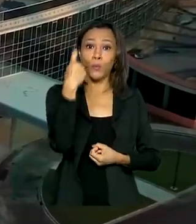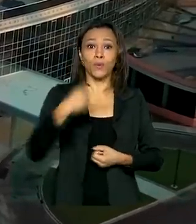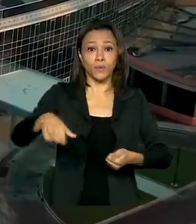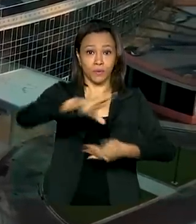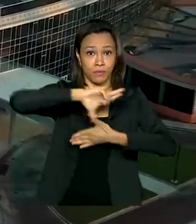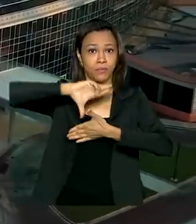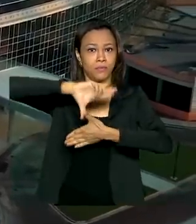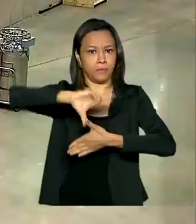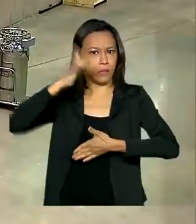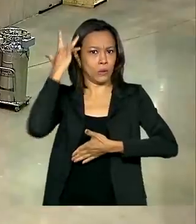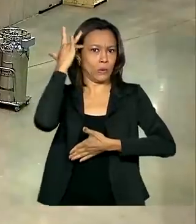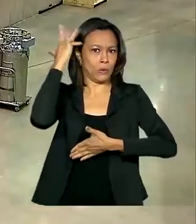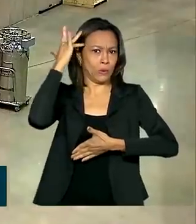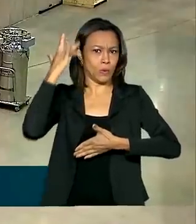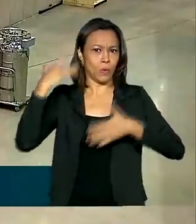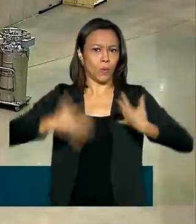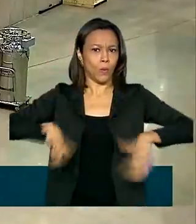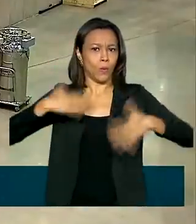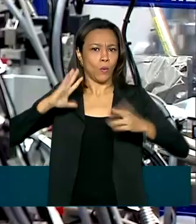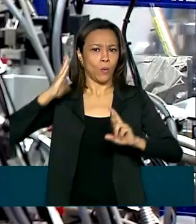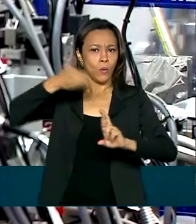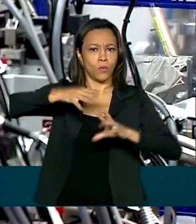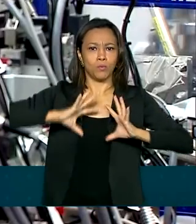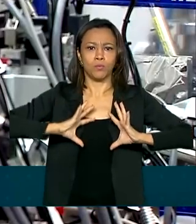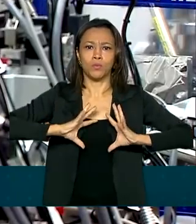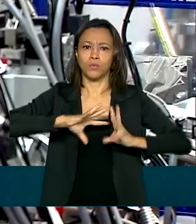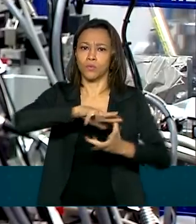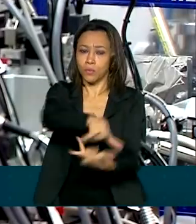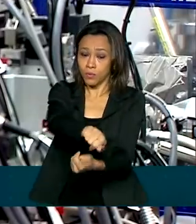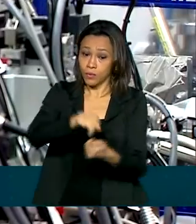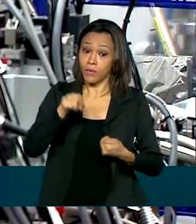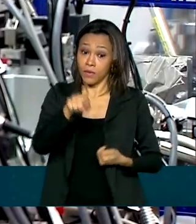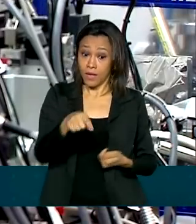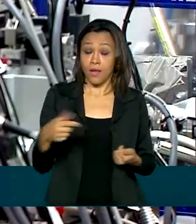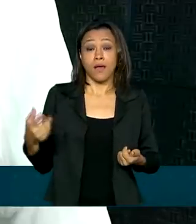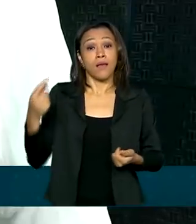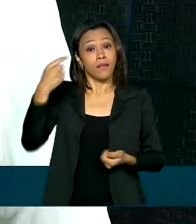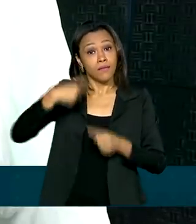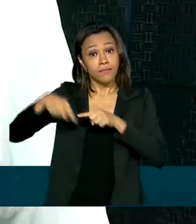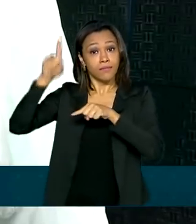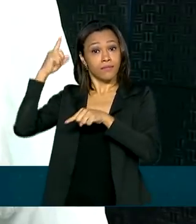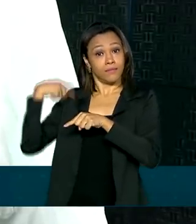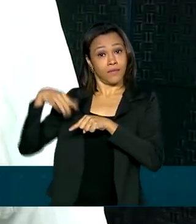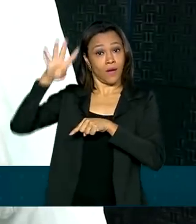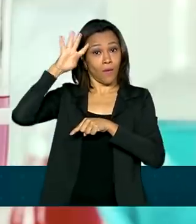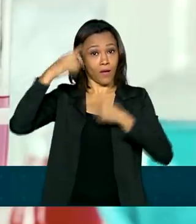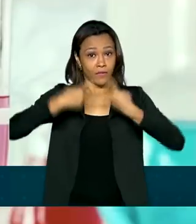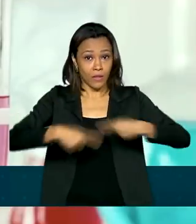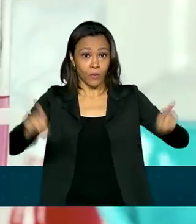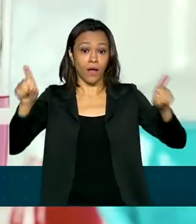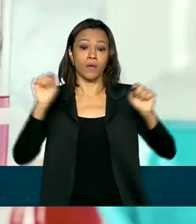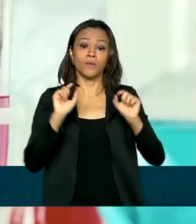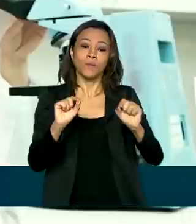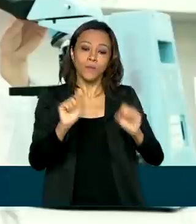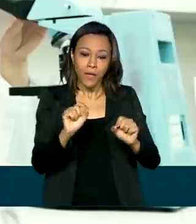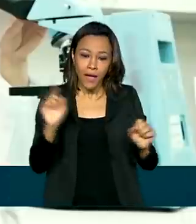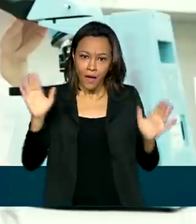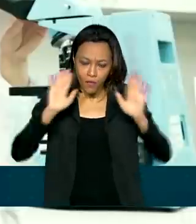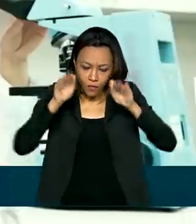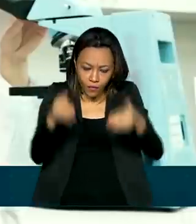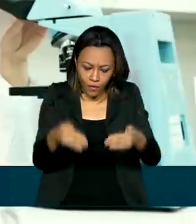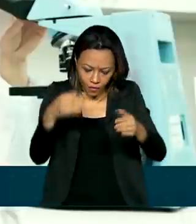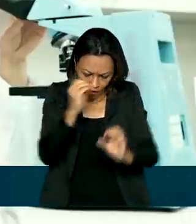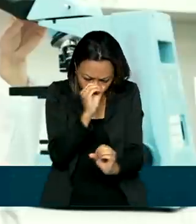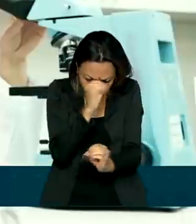sofisticados do mundo. E a estação Manacá, inaugurada nesta quarta-feira, é voltada a experimentos biológicos,